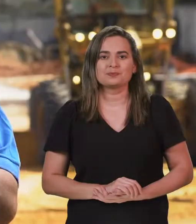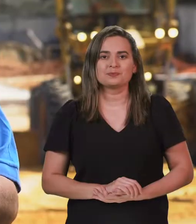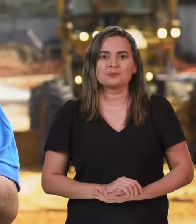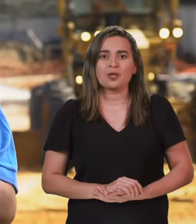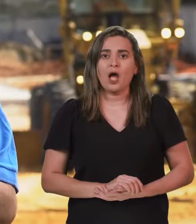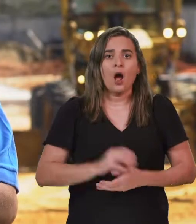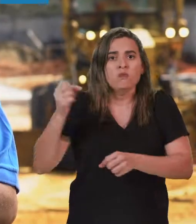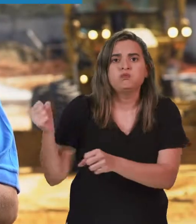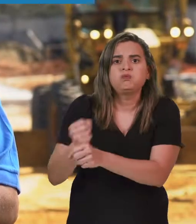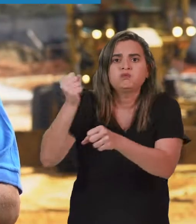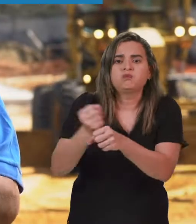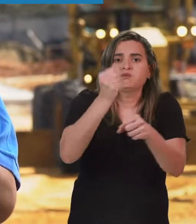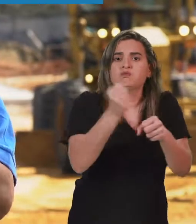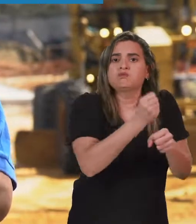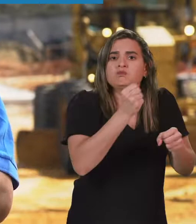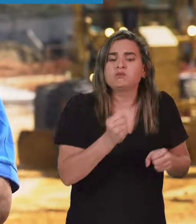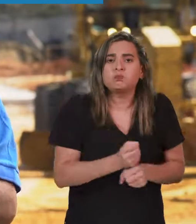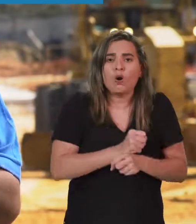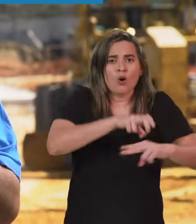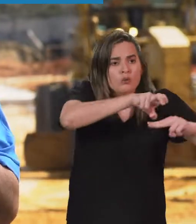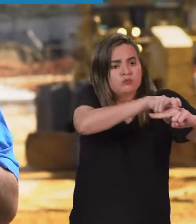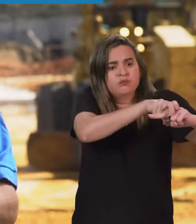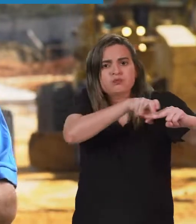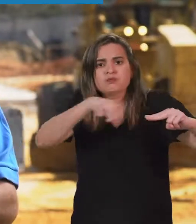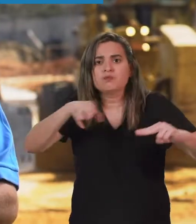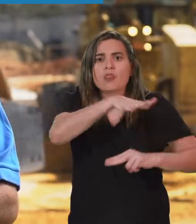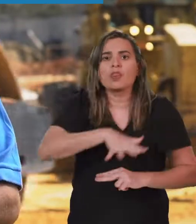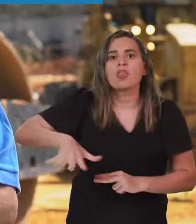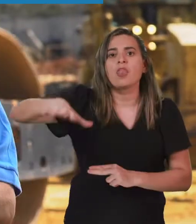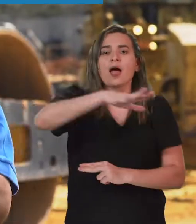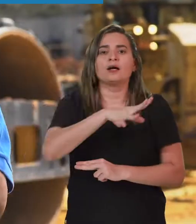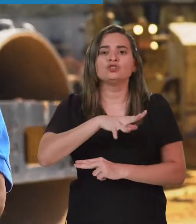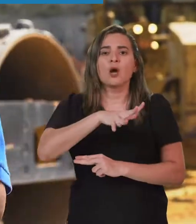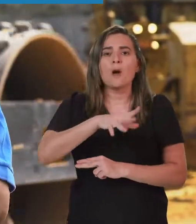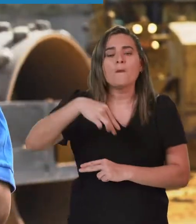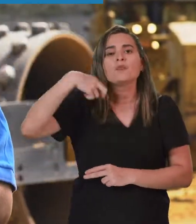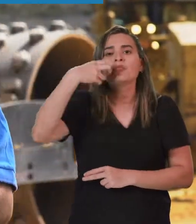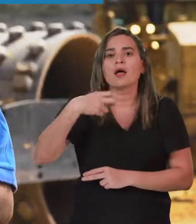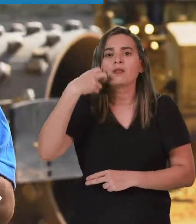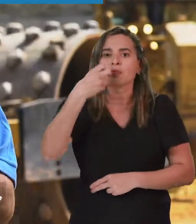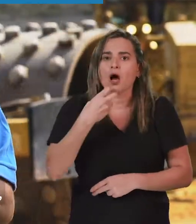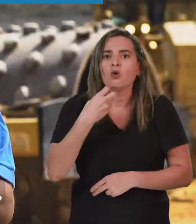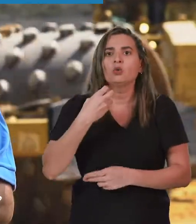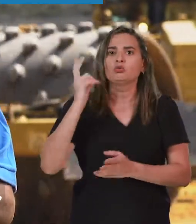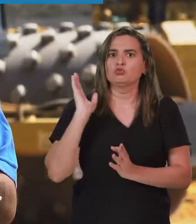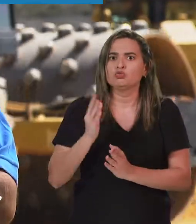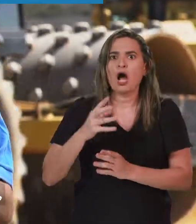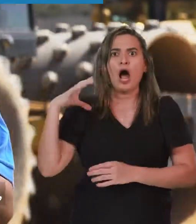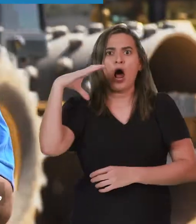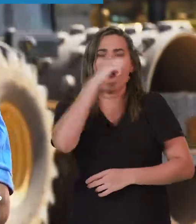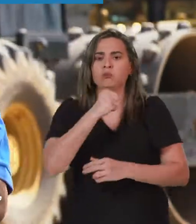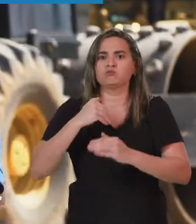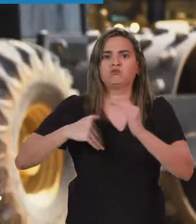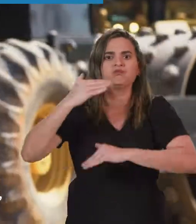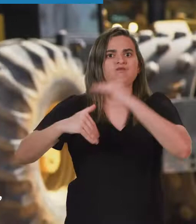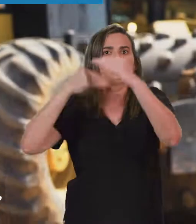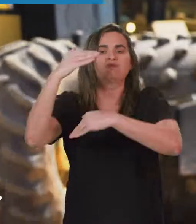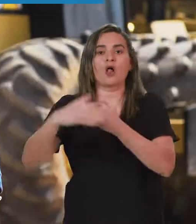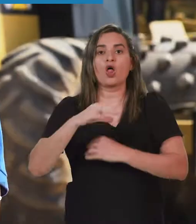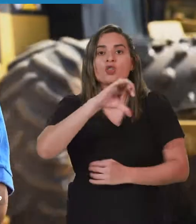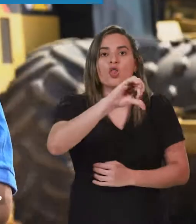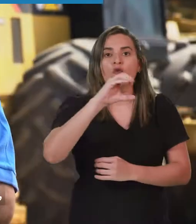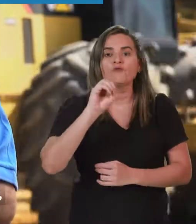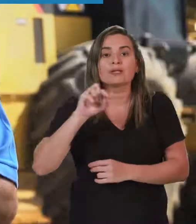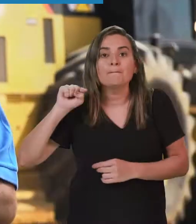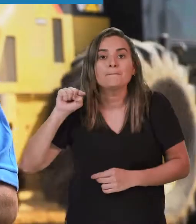As obras de expansão do trem da região metropolitana de Natal estão a pleno vapor. São quase 90 milhões de reais de